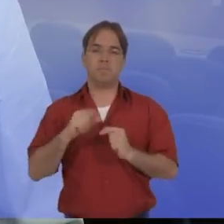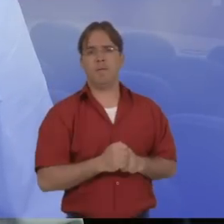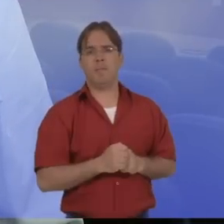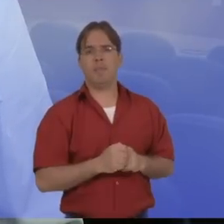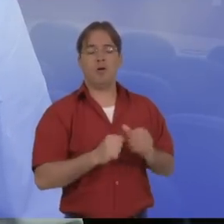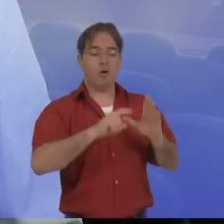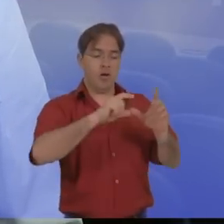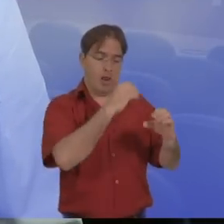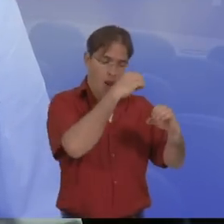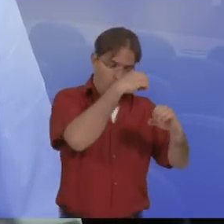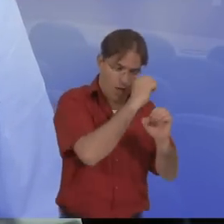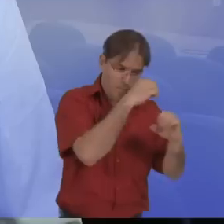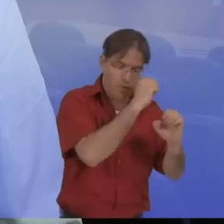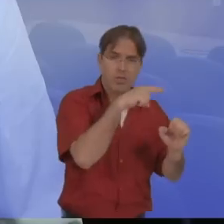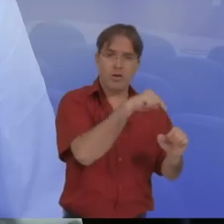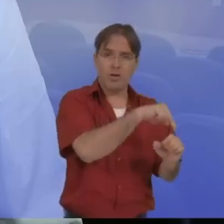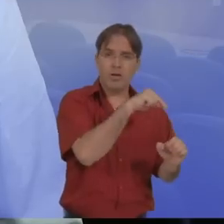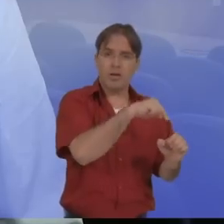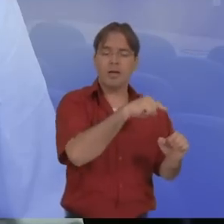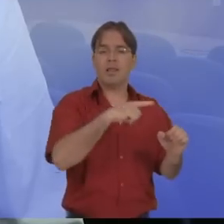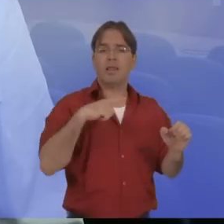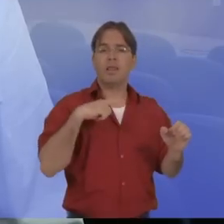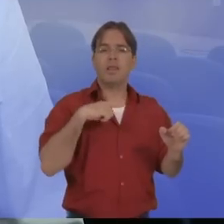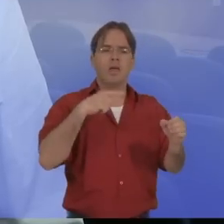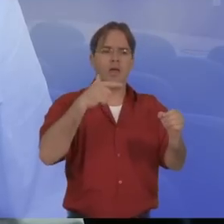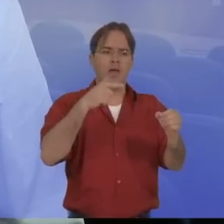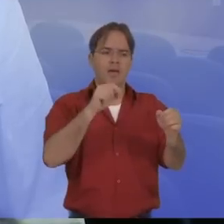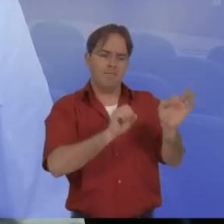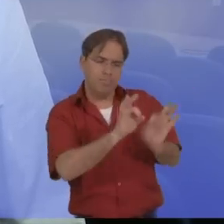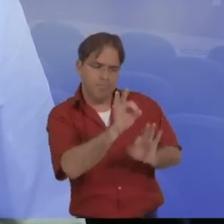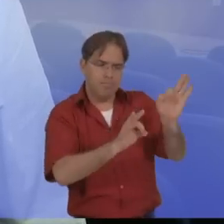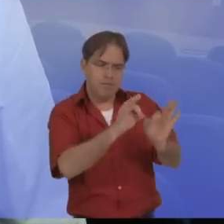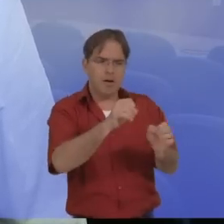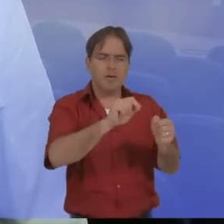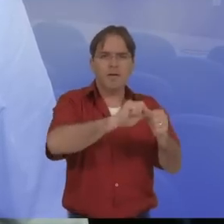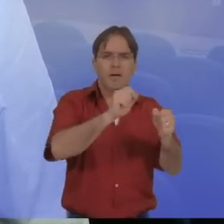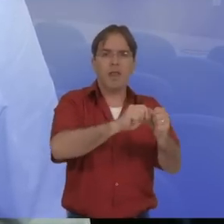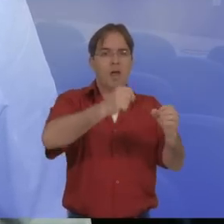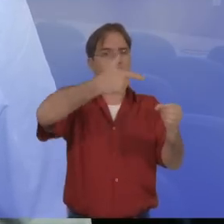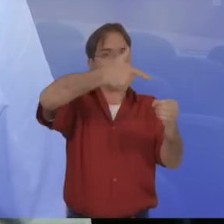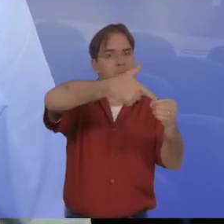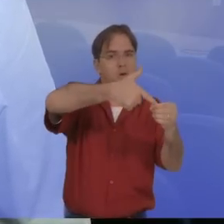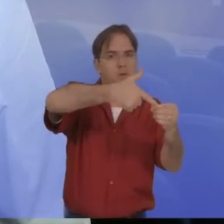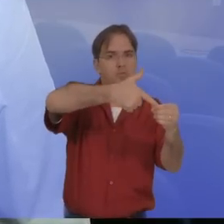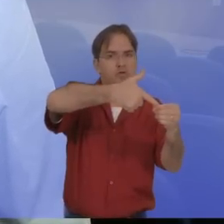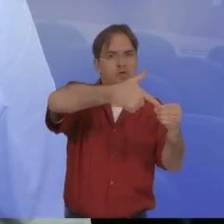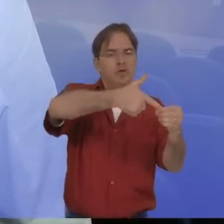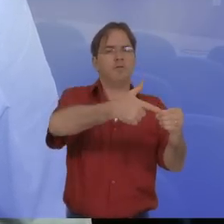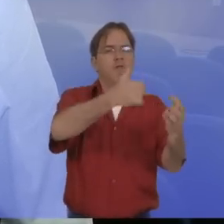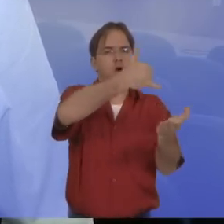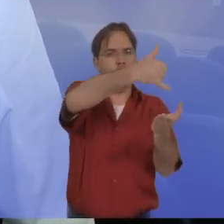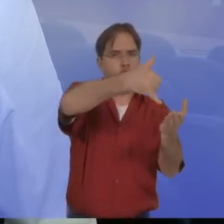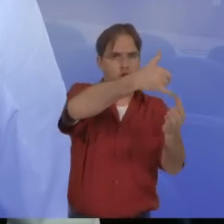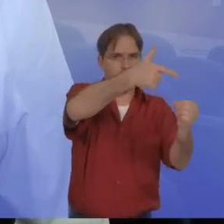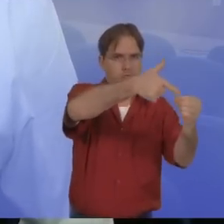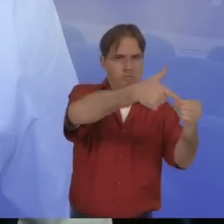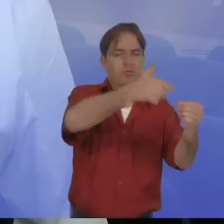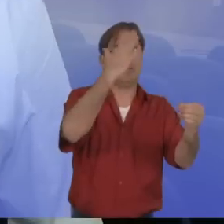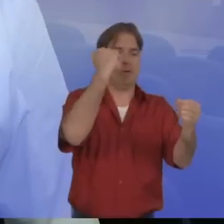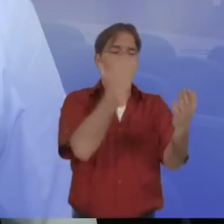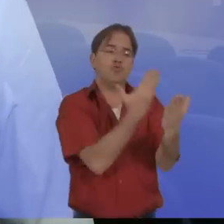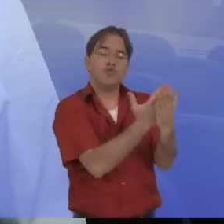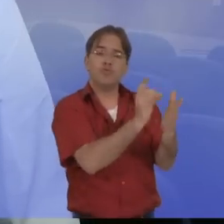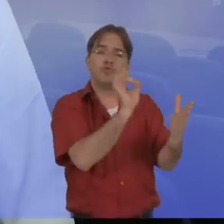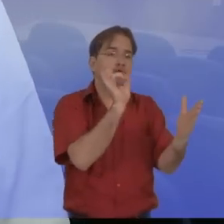trabalho para a produção de biodiesel, só para questões de fins de estudo. Mas, economicamente, a gente